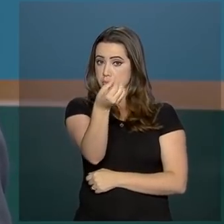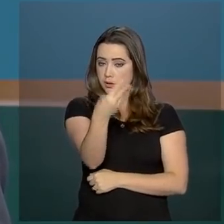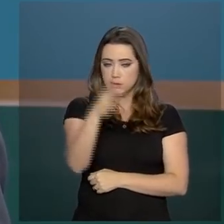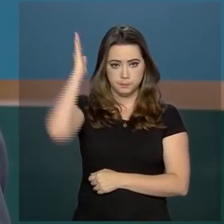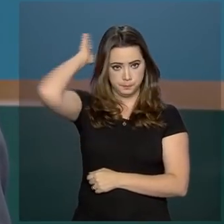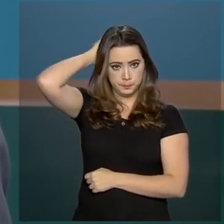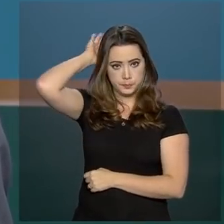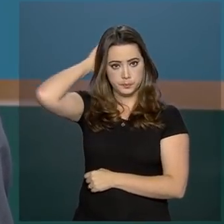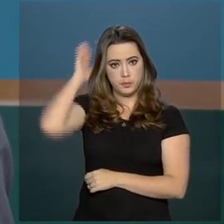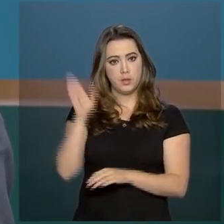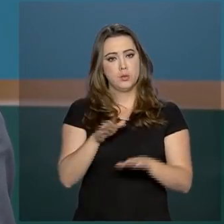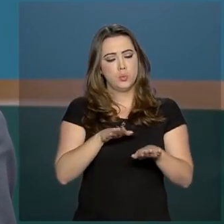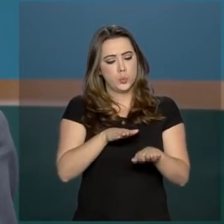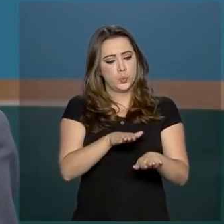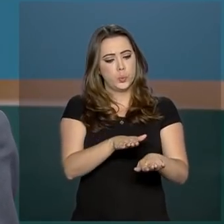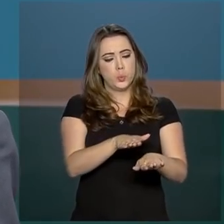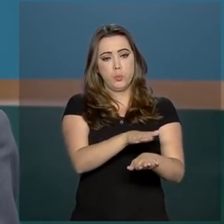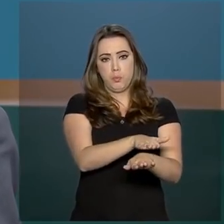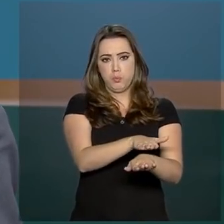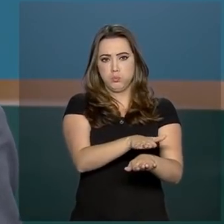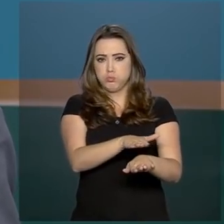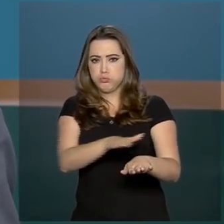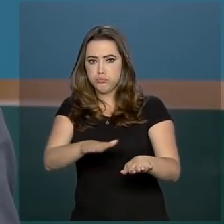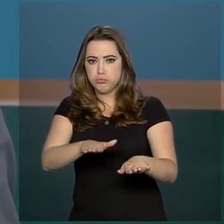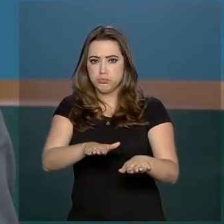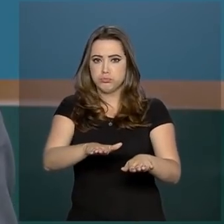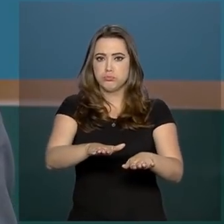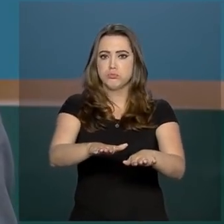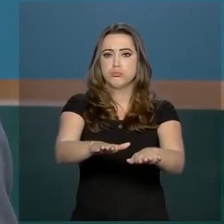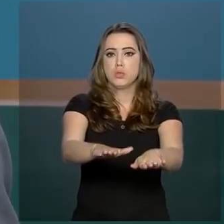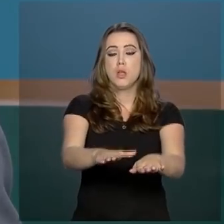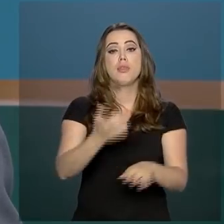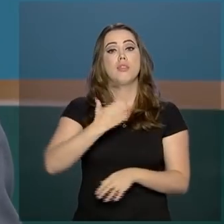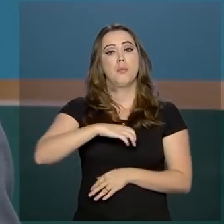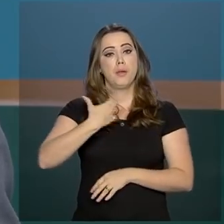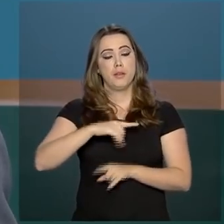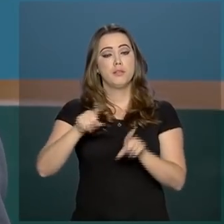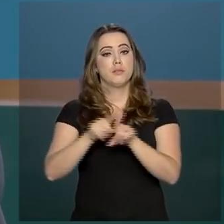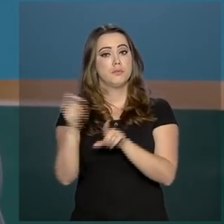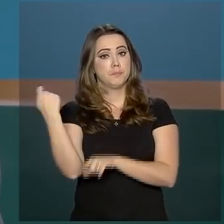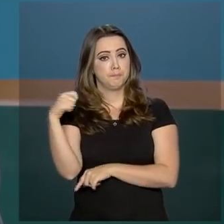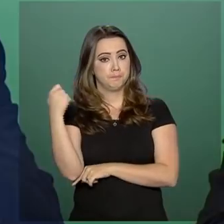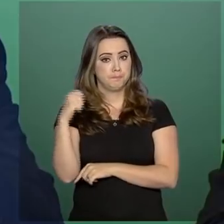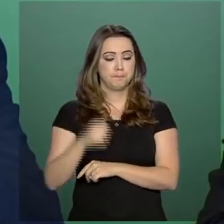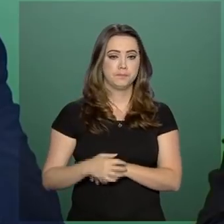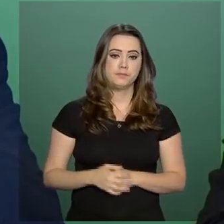duplicação das BR-101 na Bahia e 116 no Rio Grande do Sul.